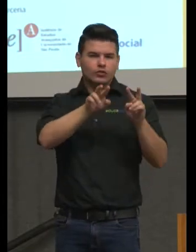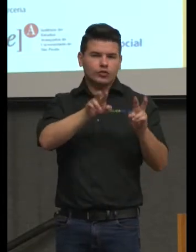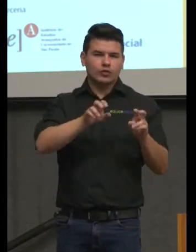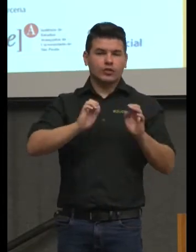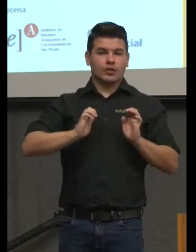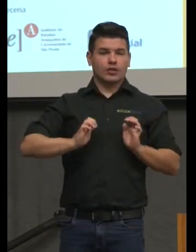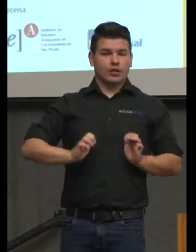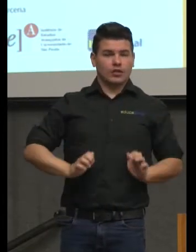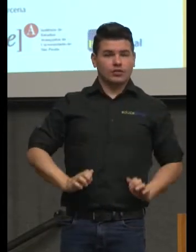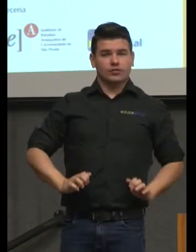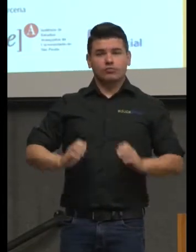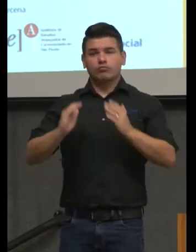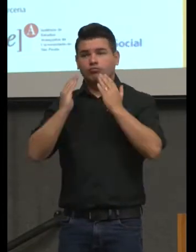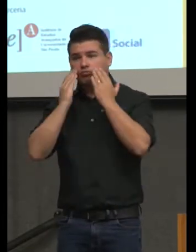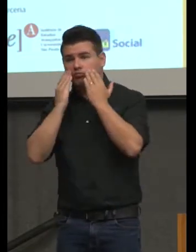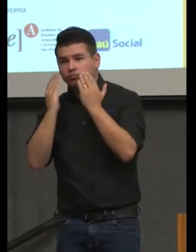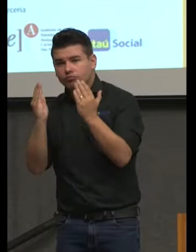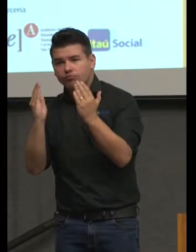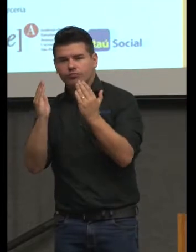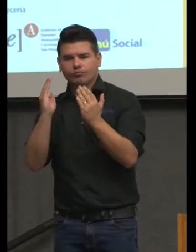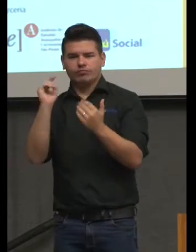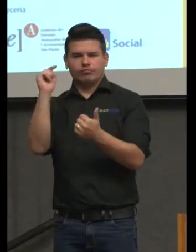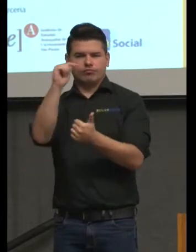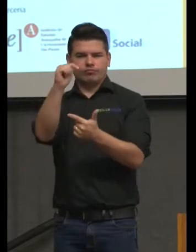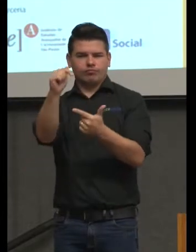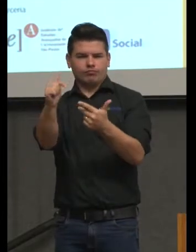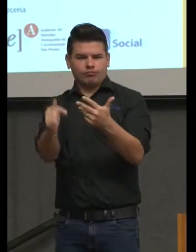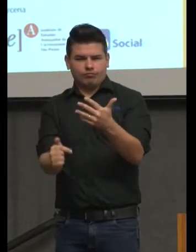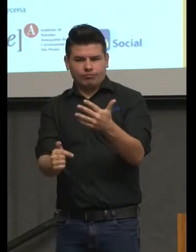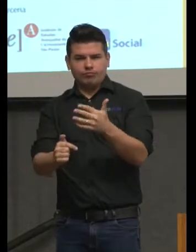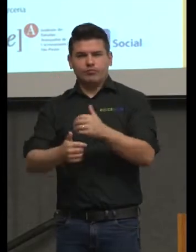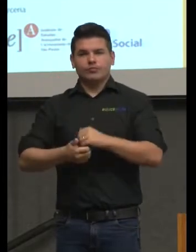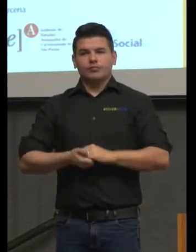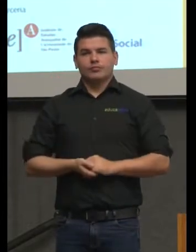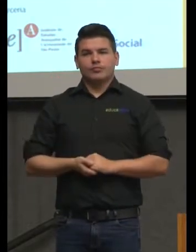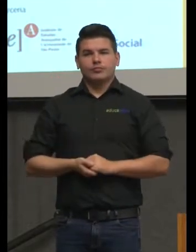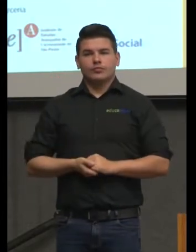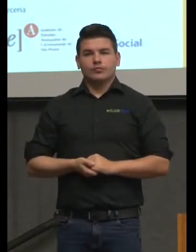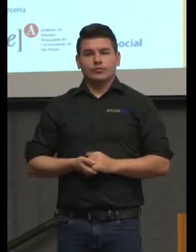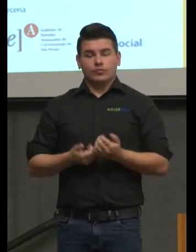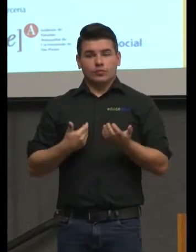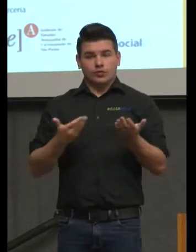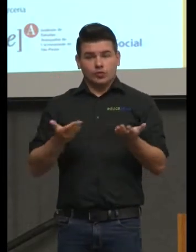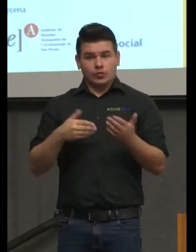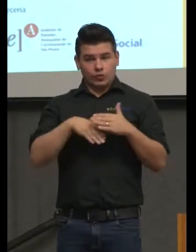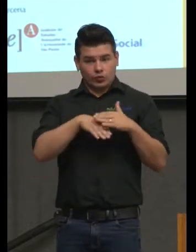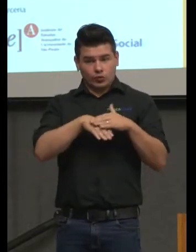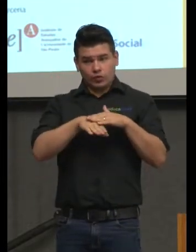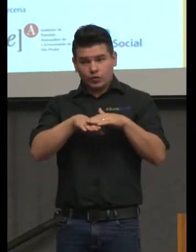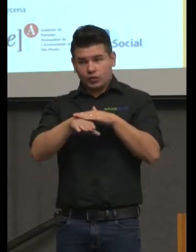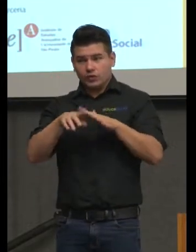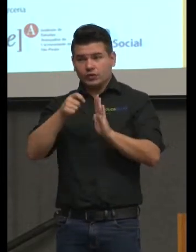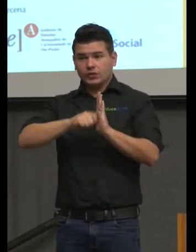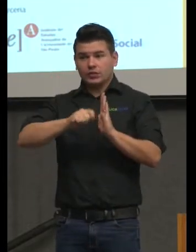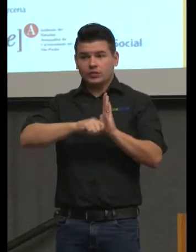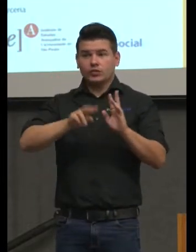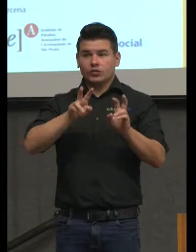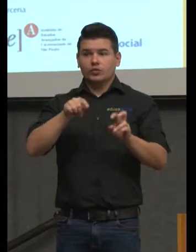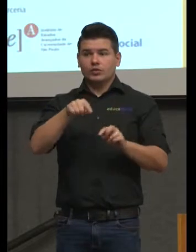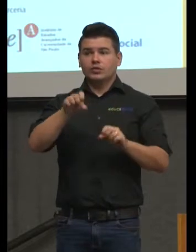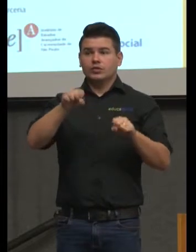estéticos etc. E eu estou escrevendo sobre isso atualmente. Essa